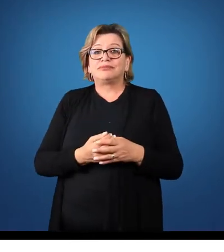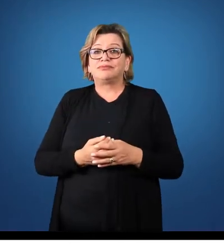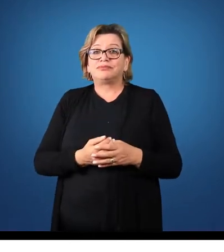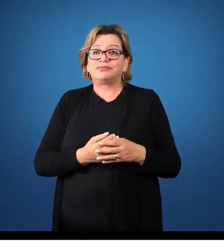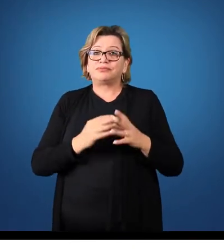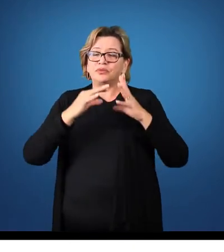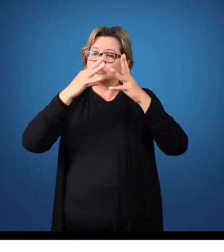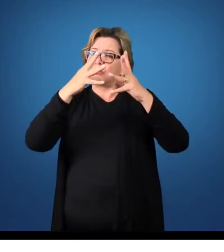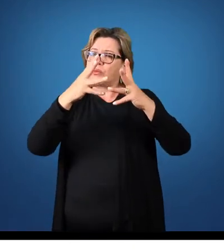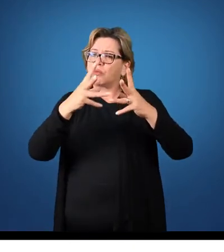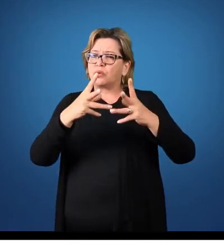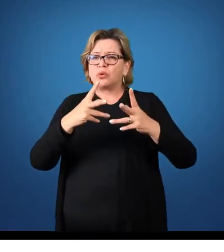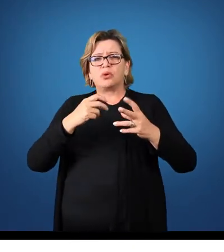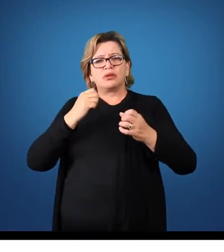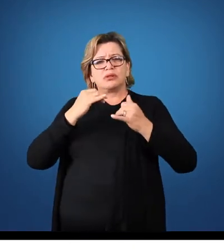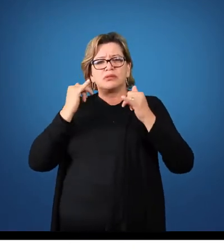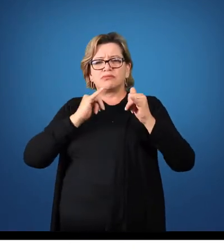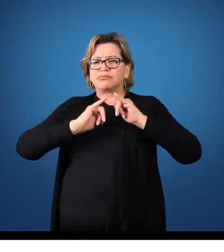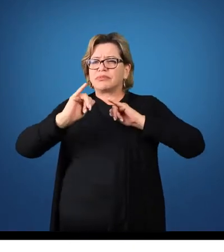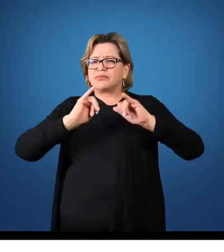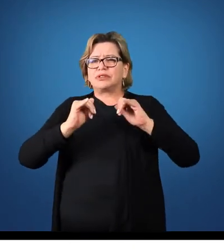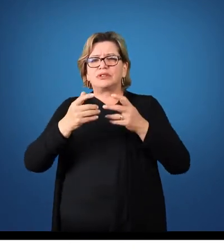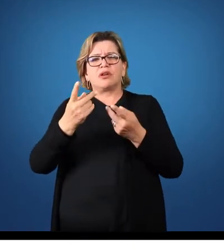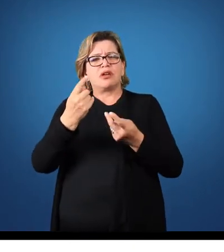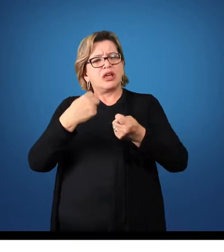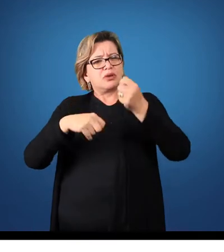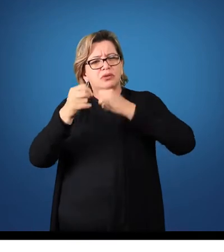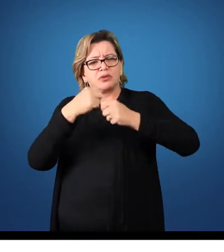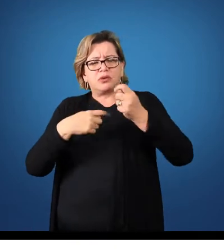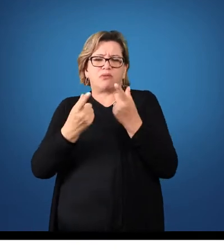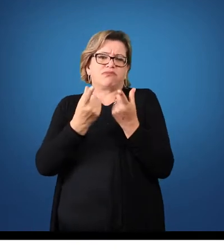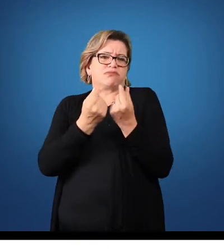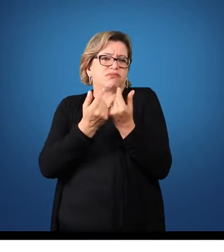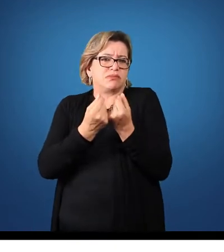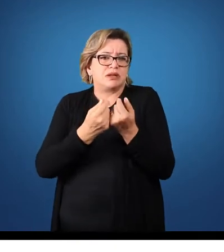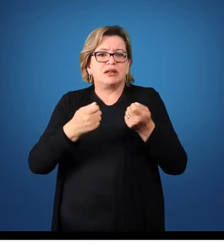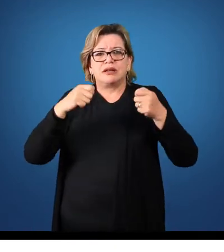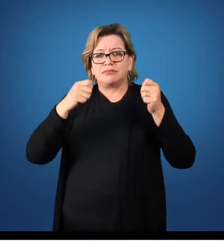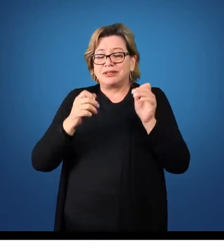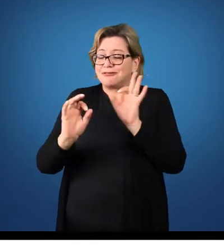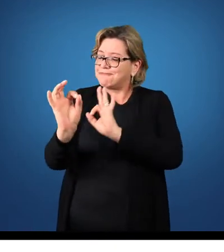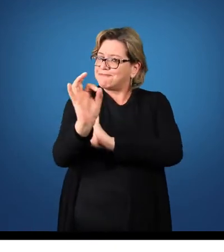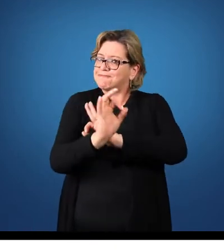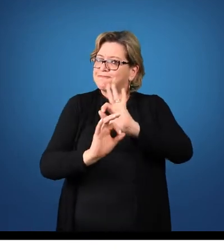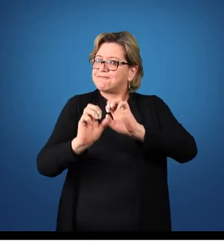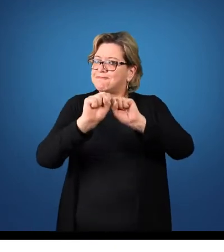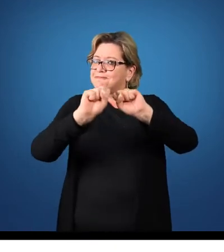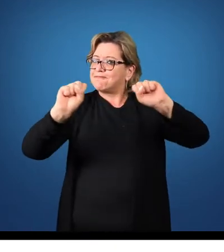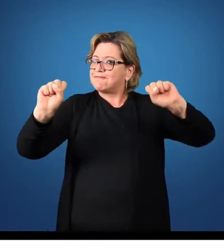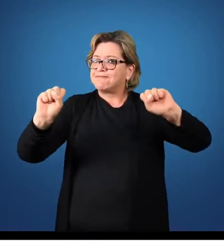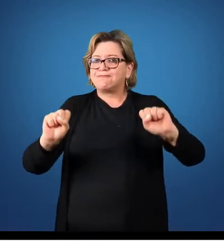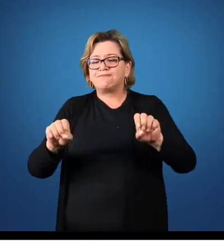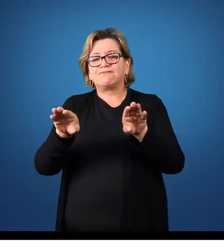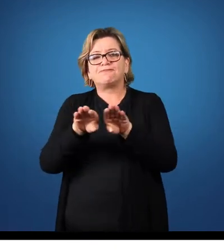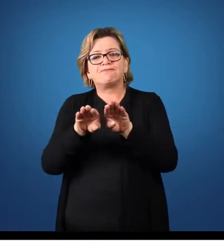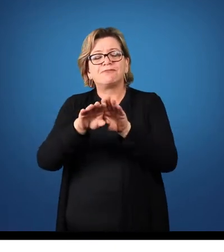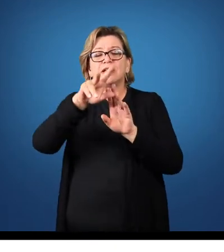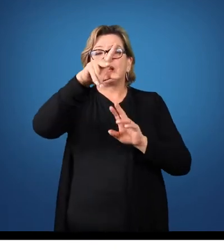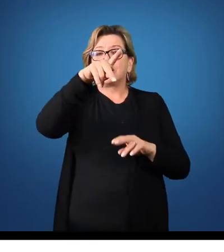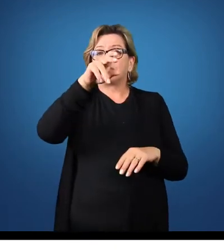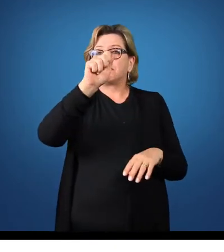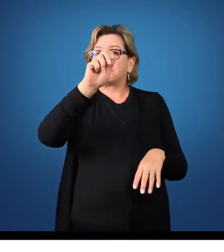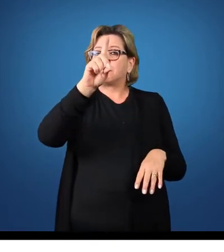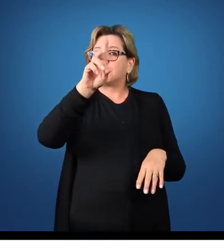todo tipo de informação econômico-financeira sem que haja uma sistematização e uma padronização